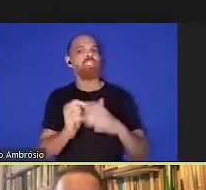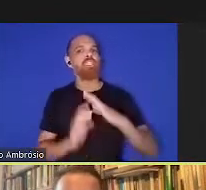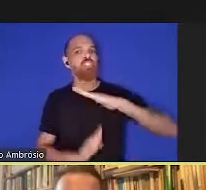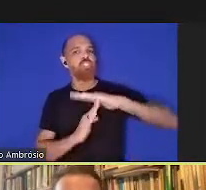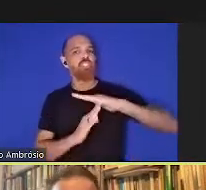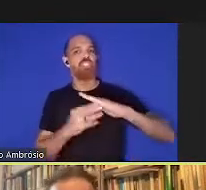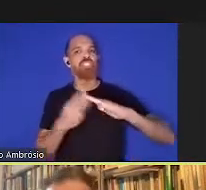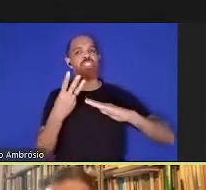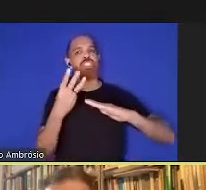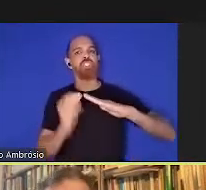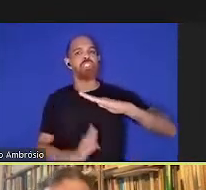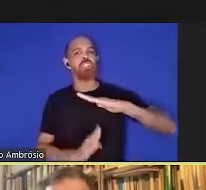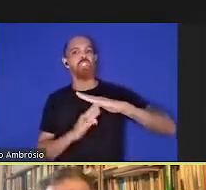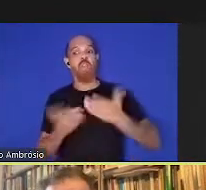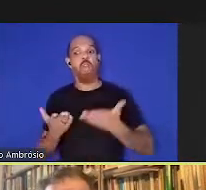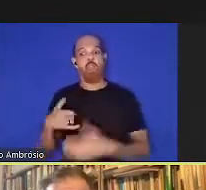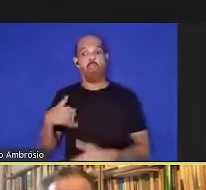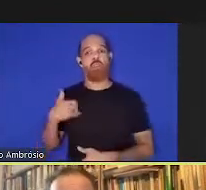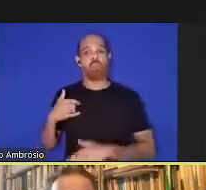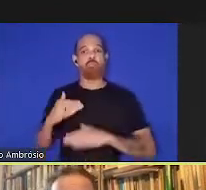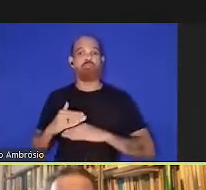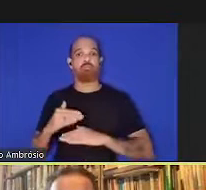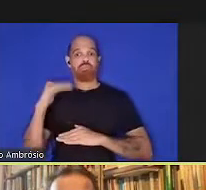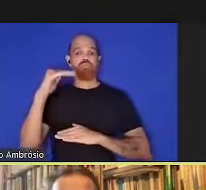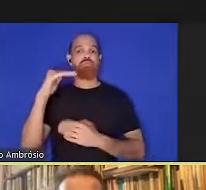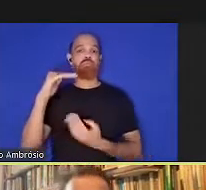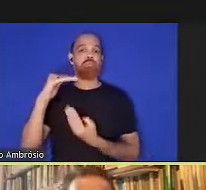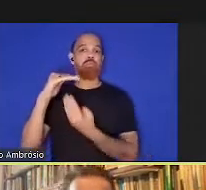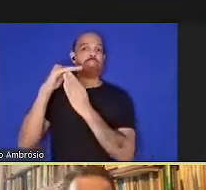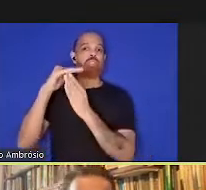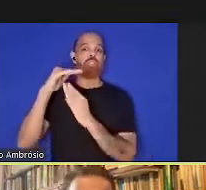agora chega a 60, 70, até 80 anos,